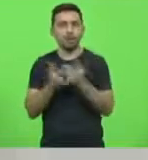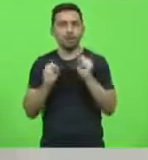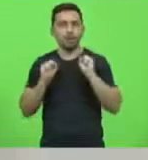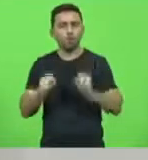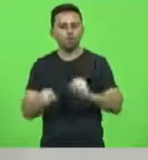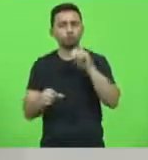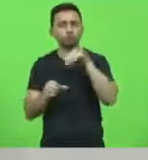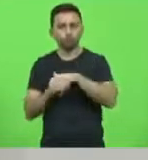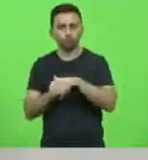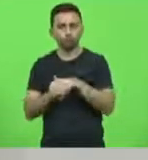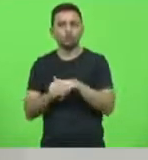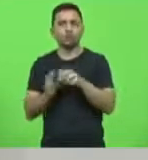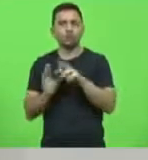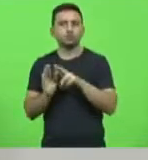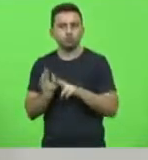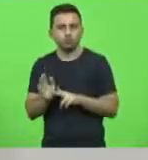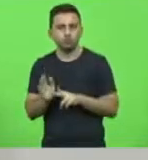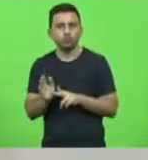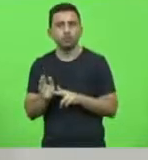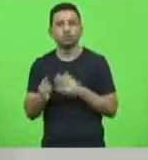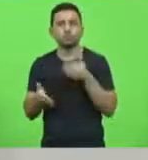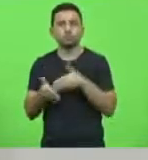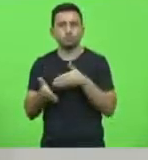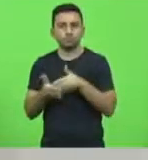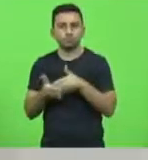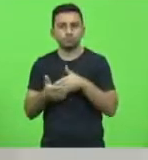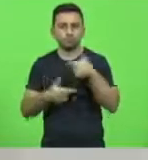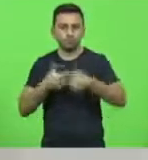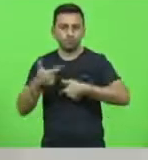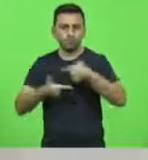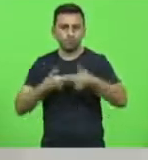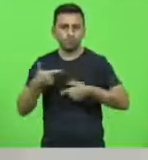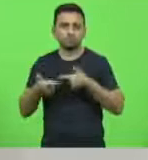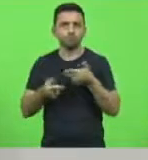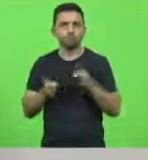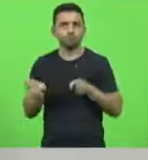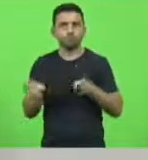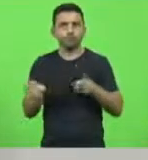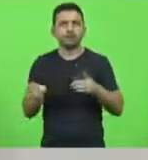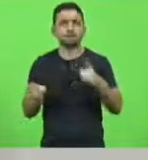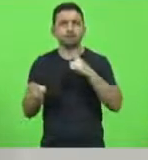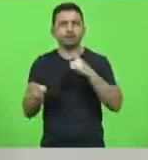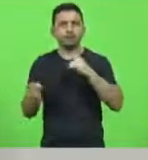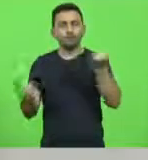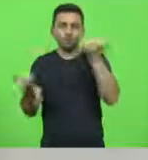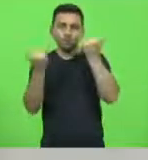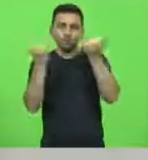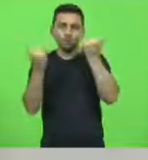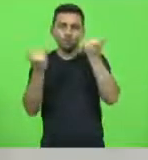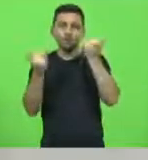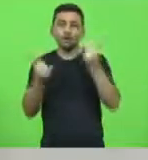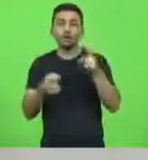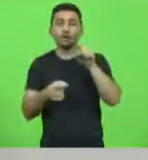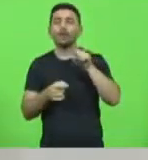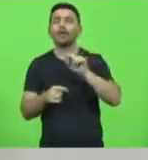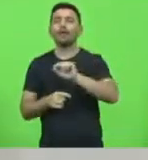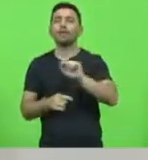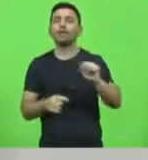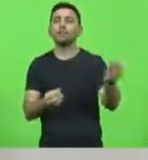cautelares que impeçam o livre exercício do mandato. Saliento que tenho essas informações por intermédio da imprensa,